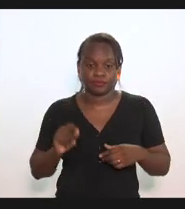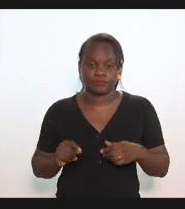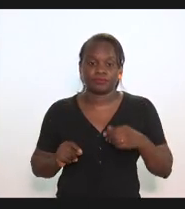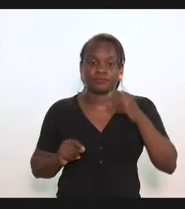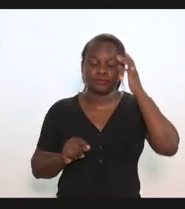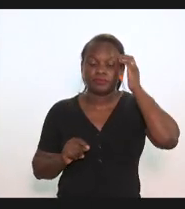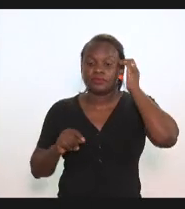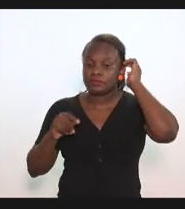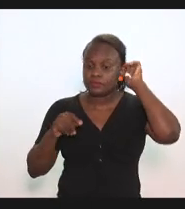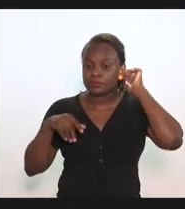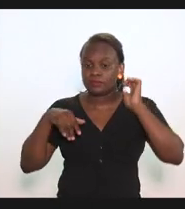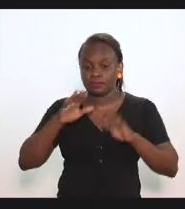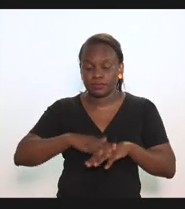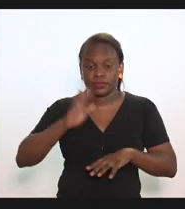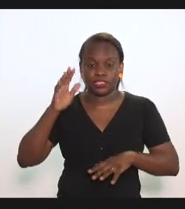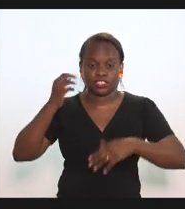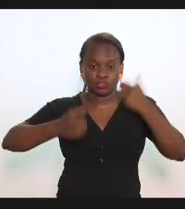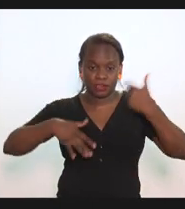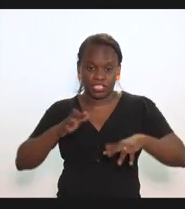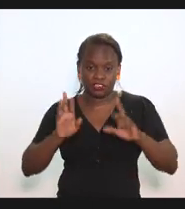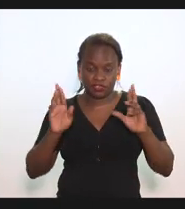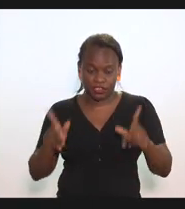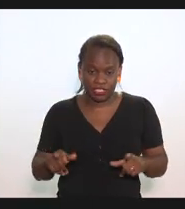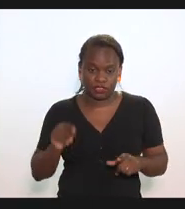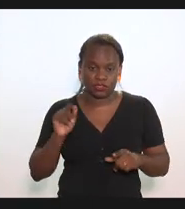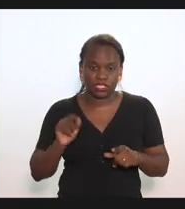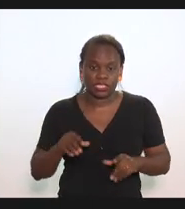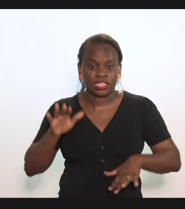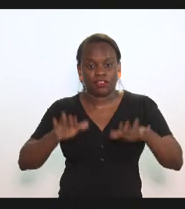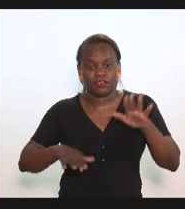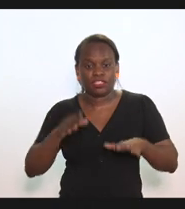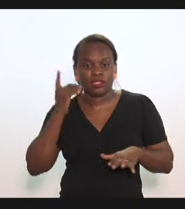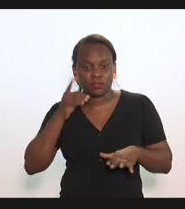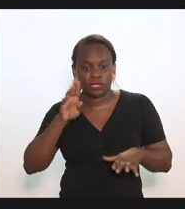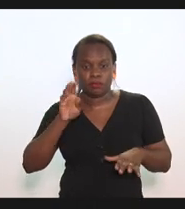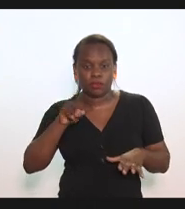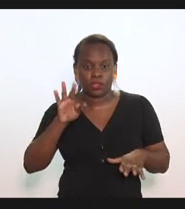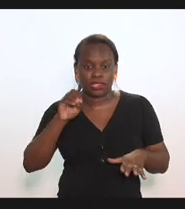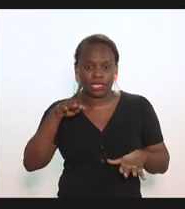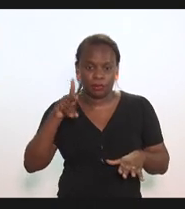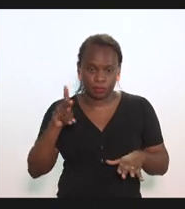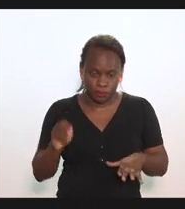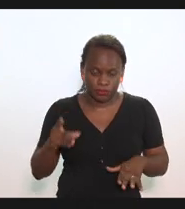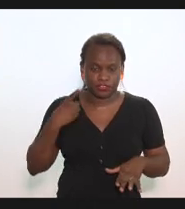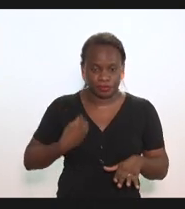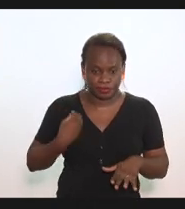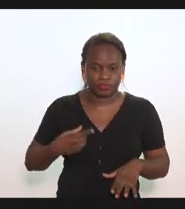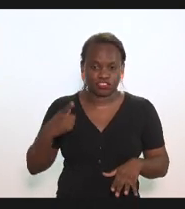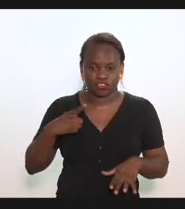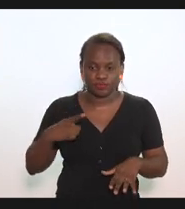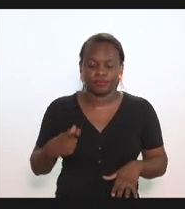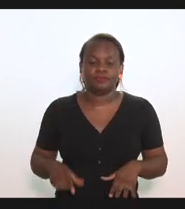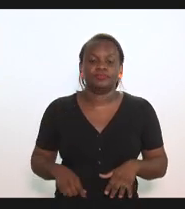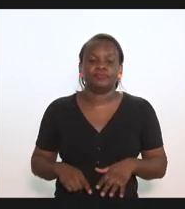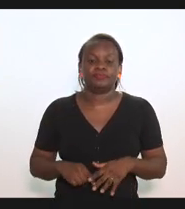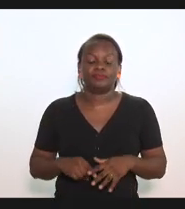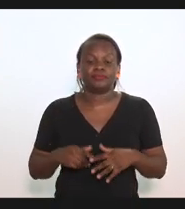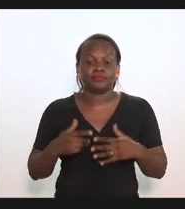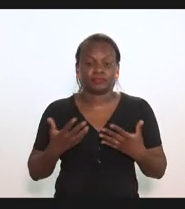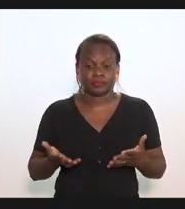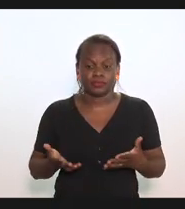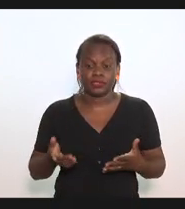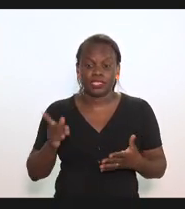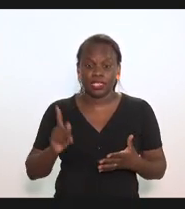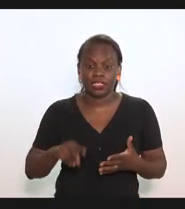mais do que dar um tratamento diferenciado talvez o deputado Bom Tempo nos ouça que estava presente na sessão esse